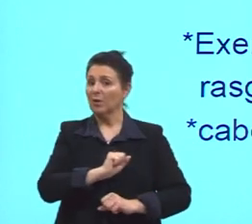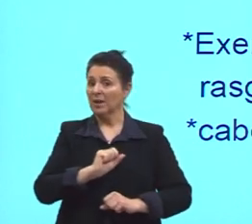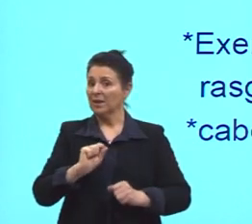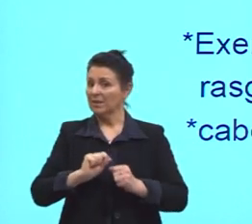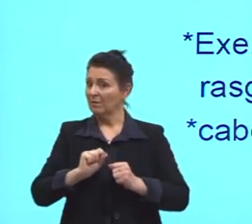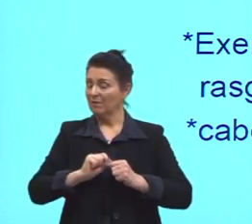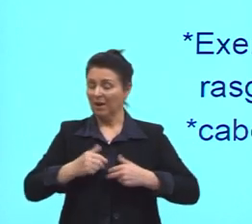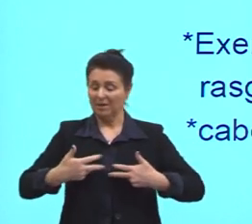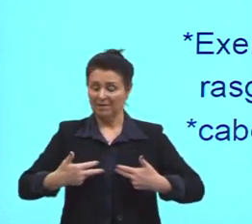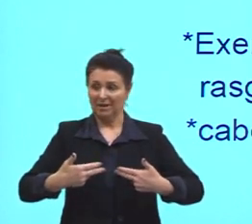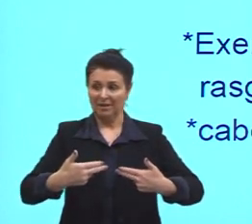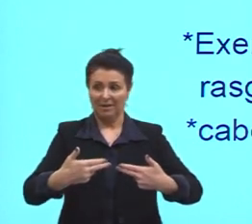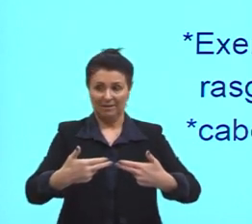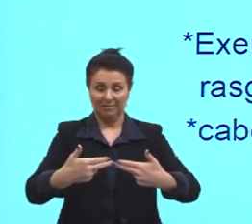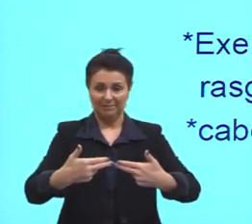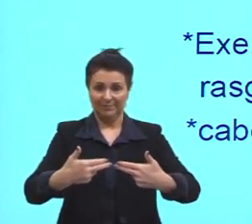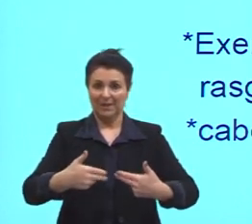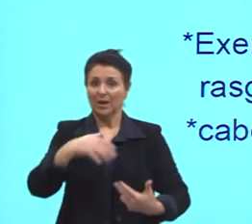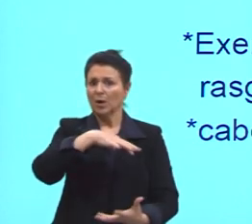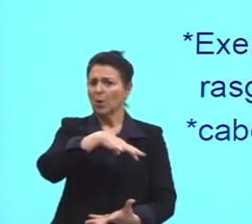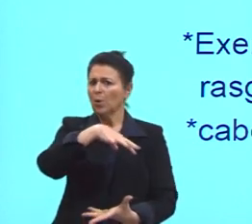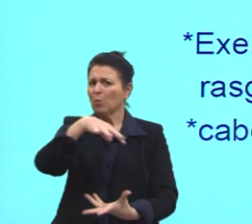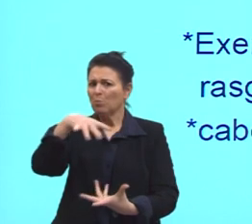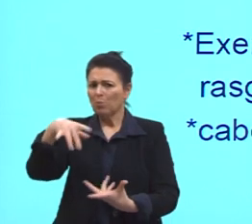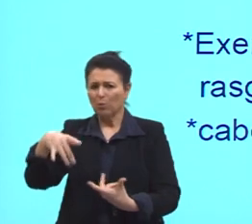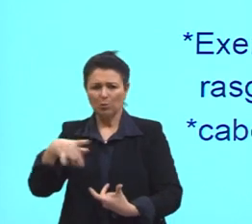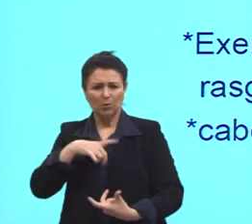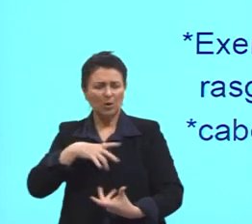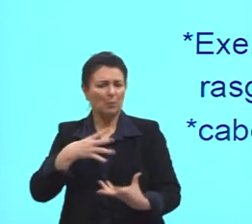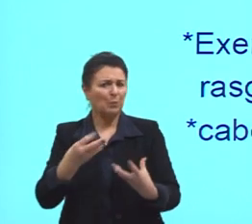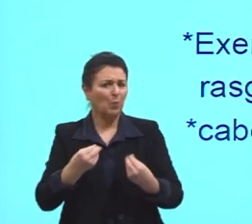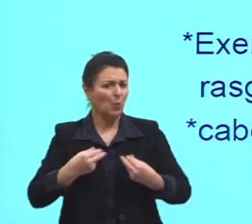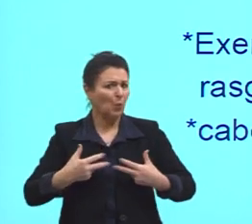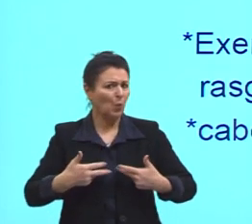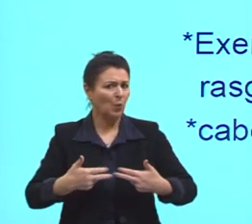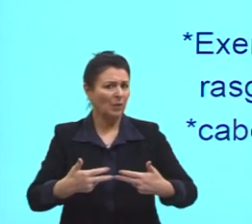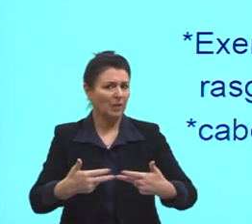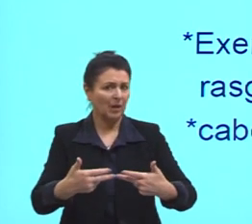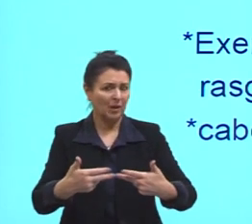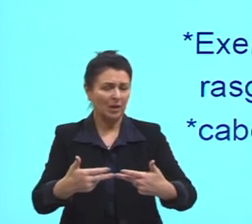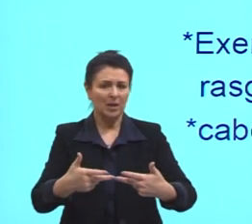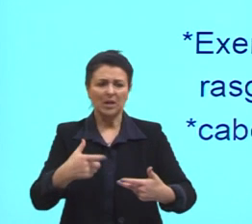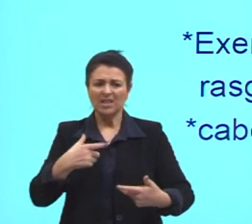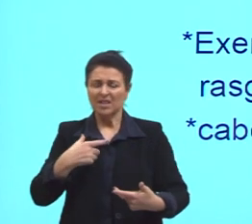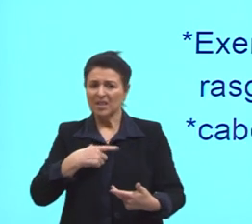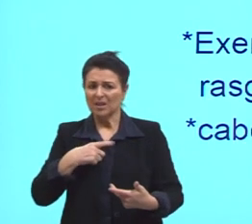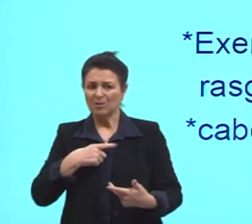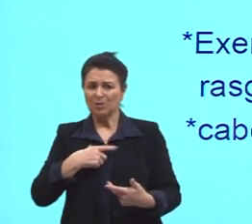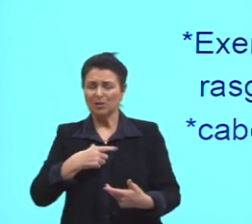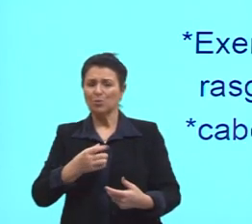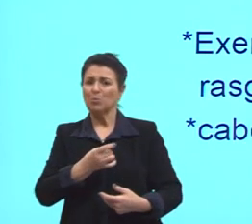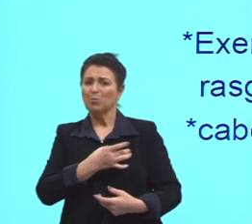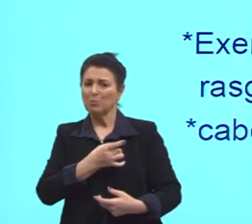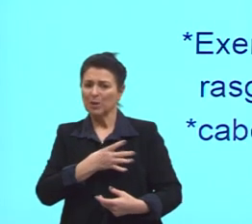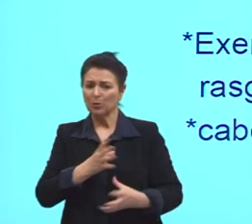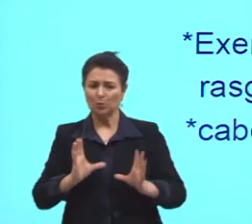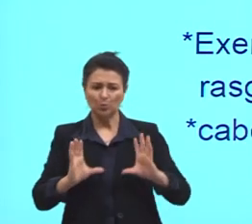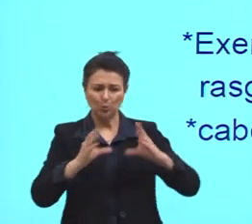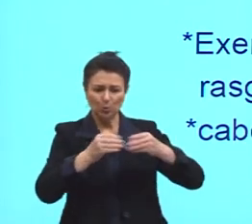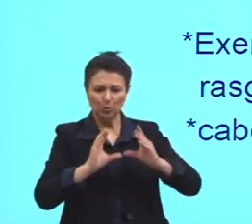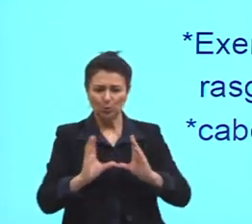Porque o mundo vinha de seguida as guerras, e isso estava comprometendo a civilização. Olha,